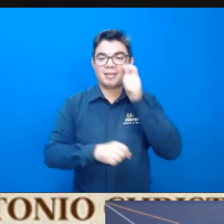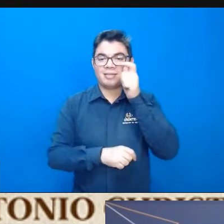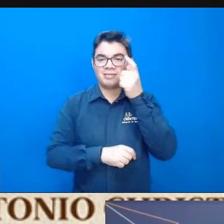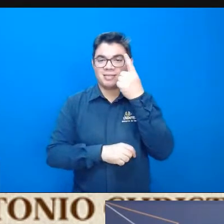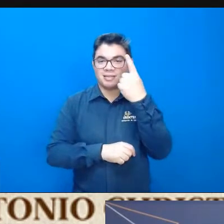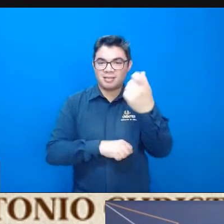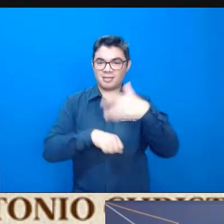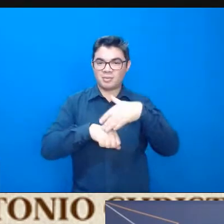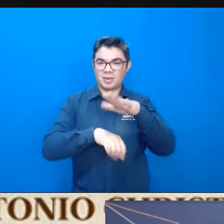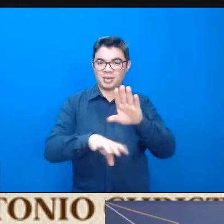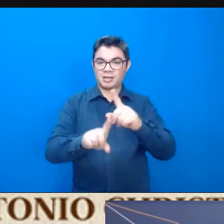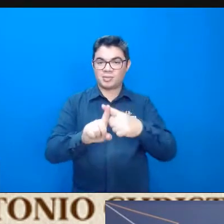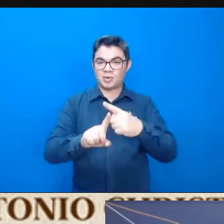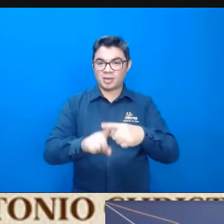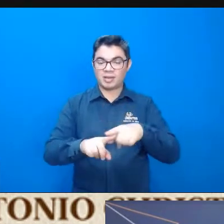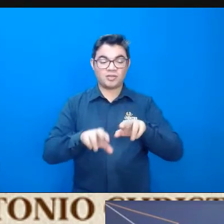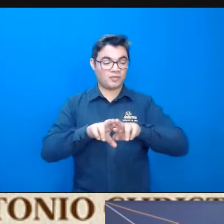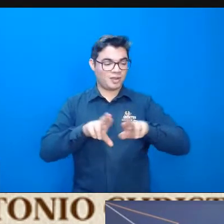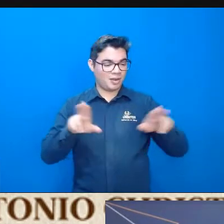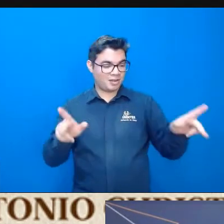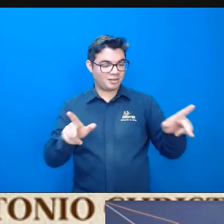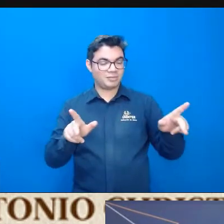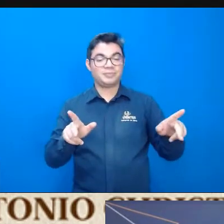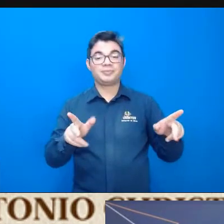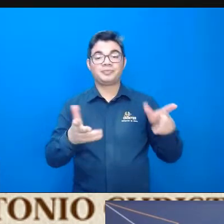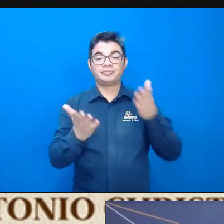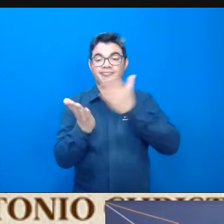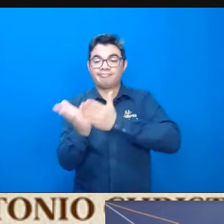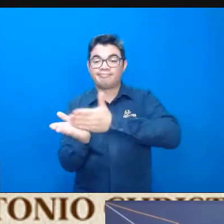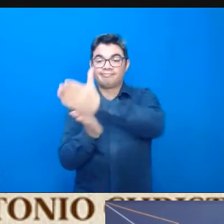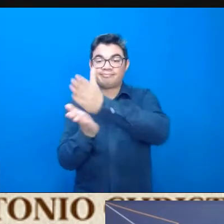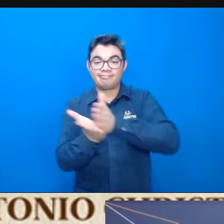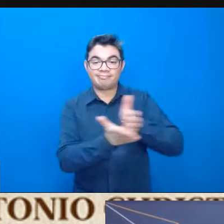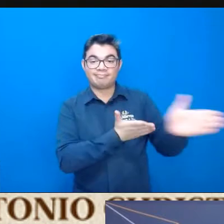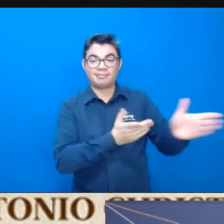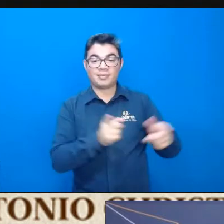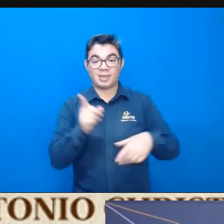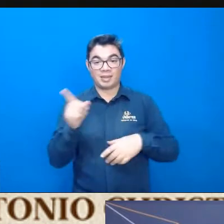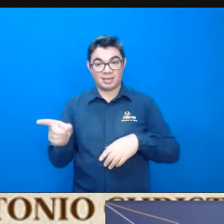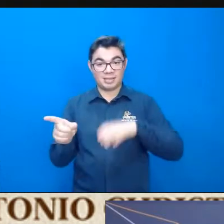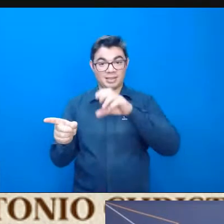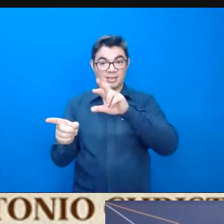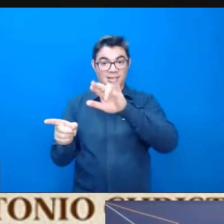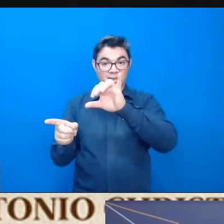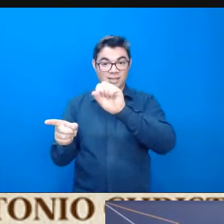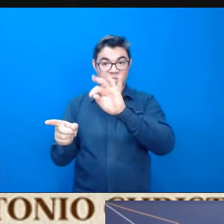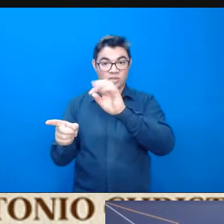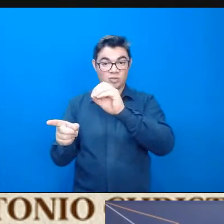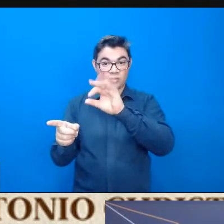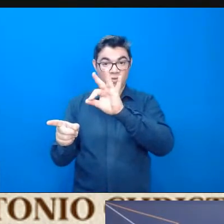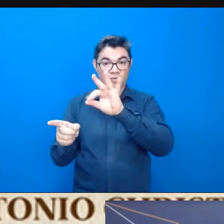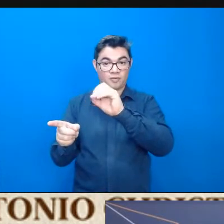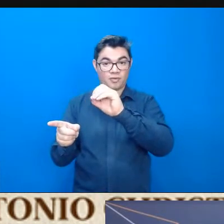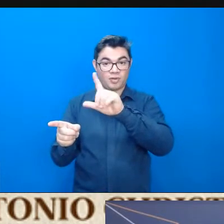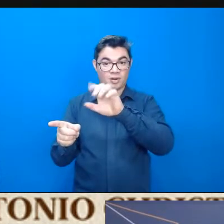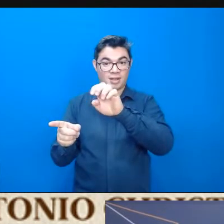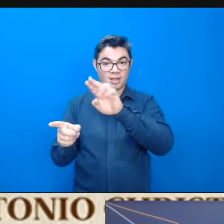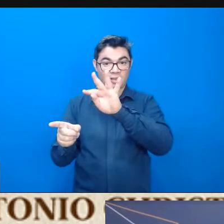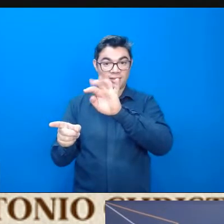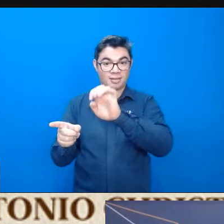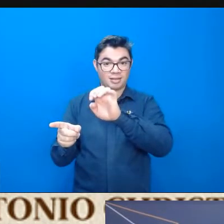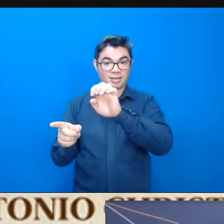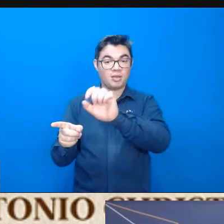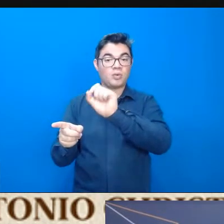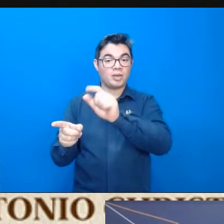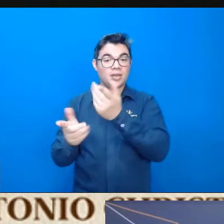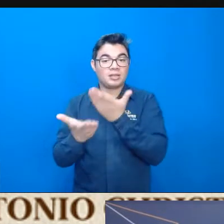porque são escalas diferentes né o Cristofoletti teve tem uma grande relevância na escala